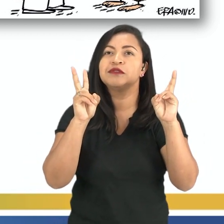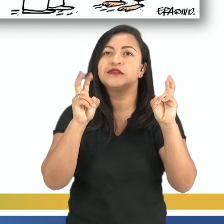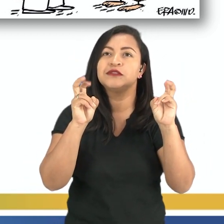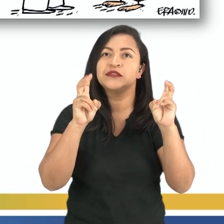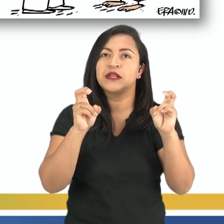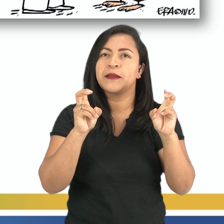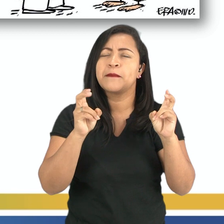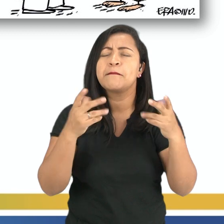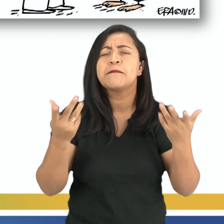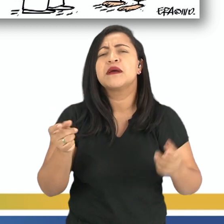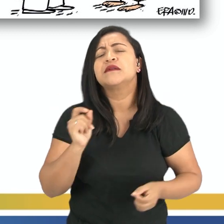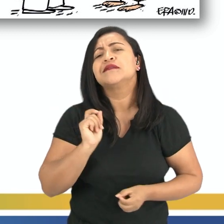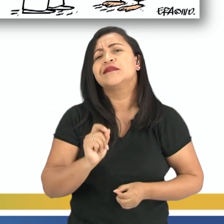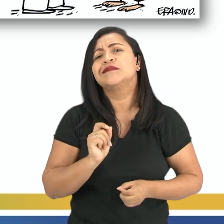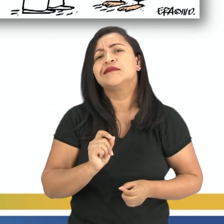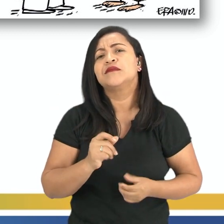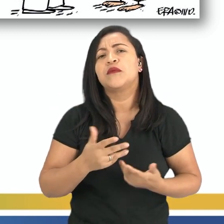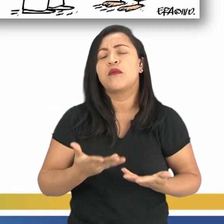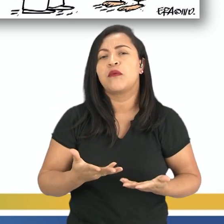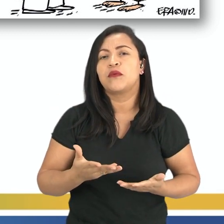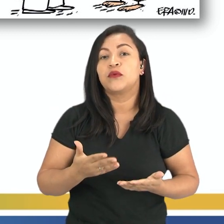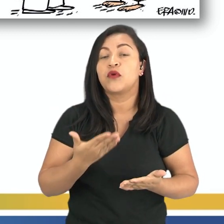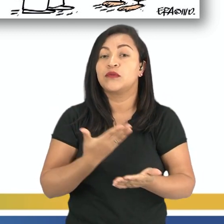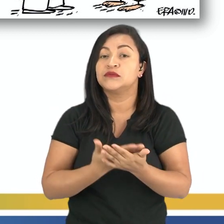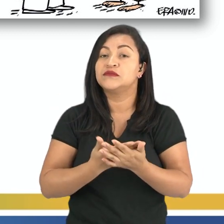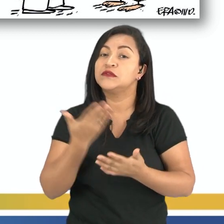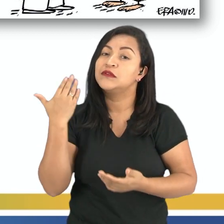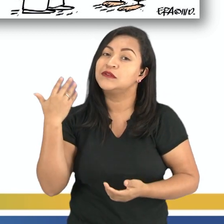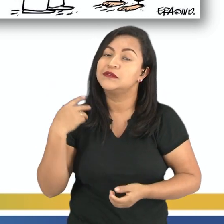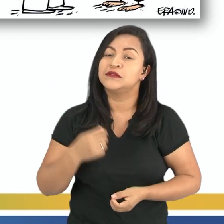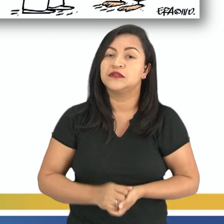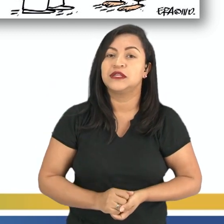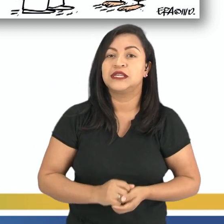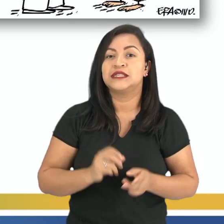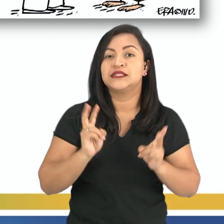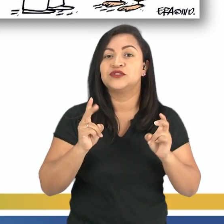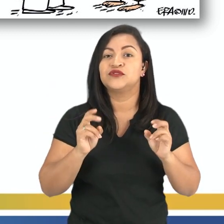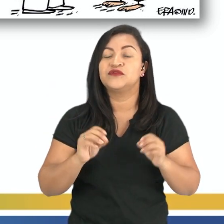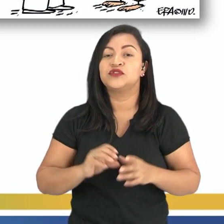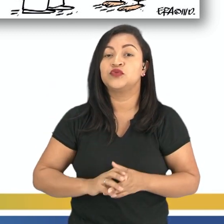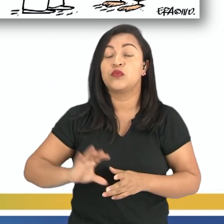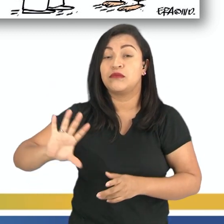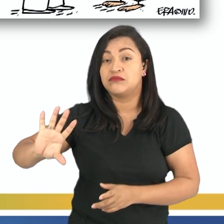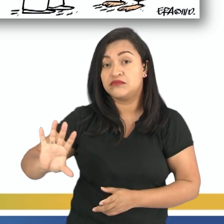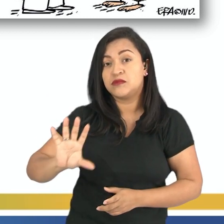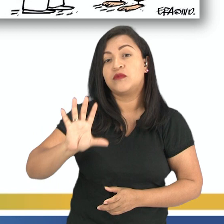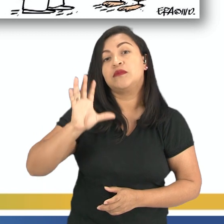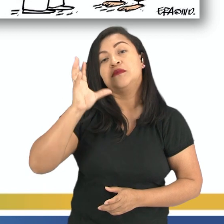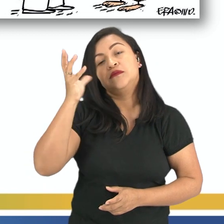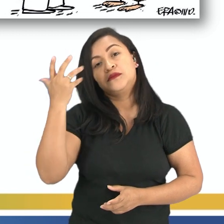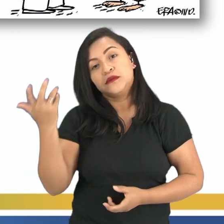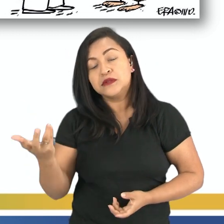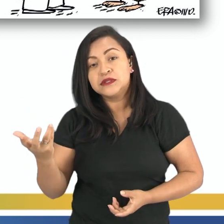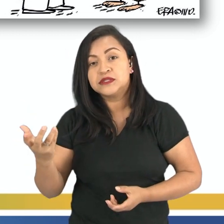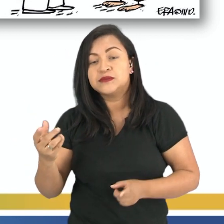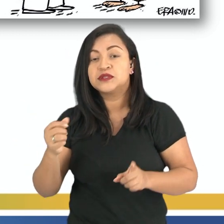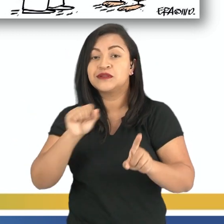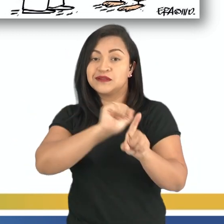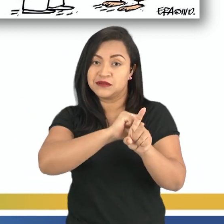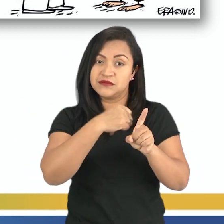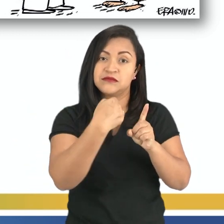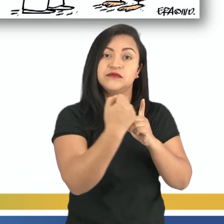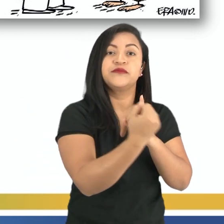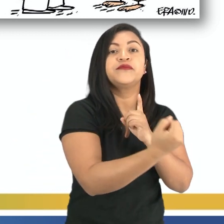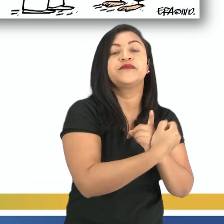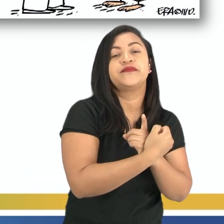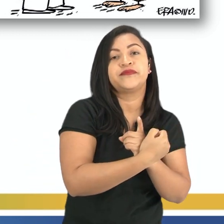O tema temporal, como vocês viram na aula anterior, se trata de uma situação que acontece na sociedade, que